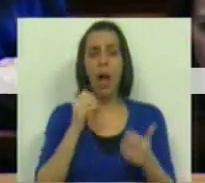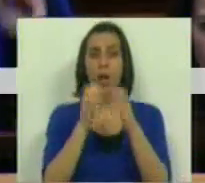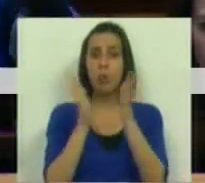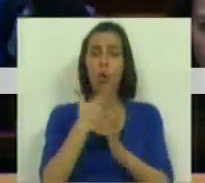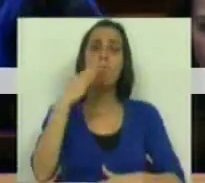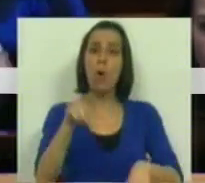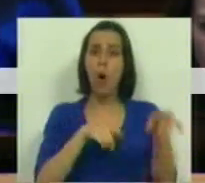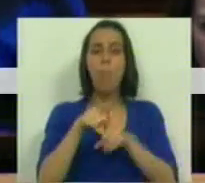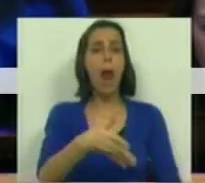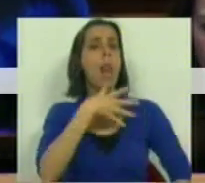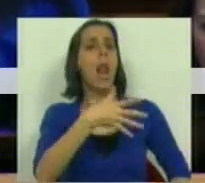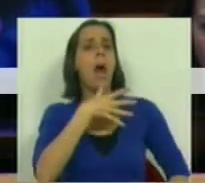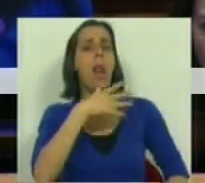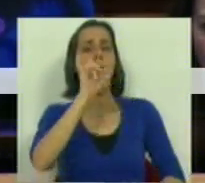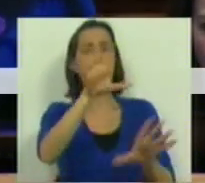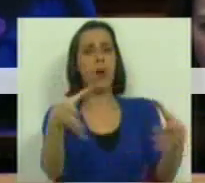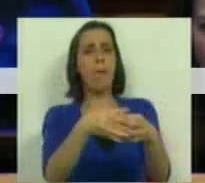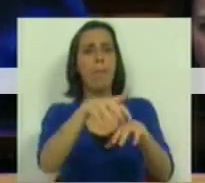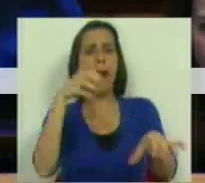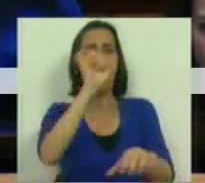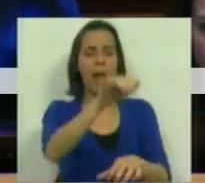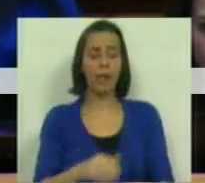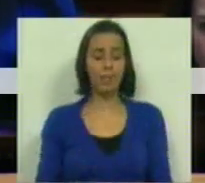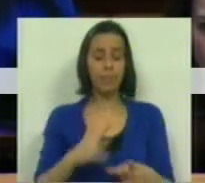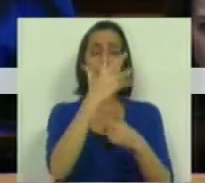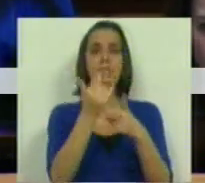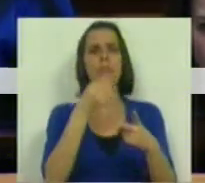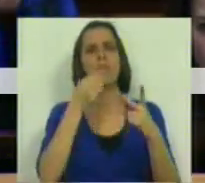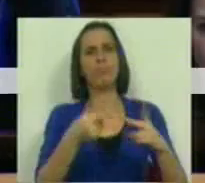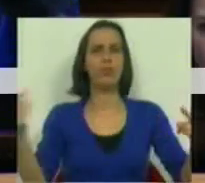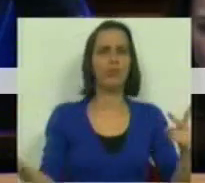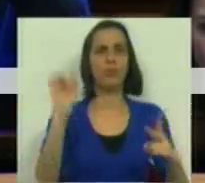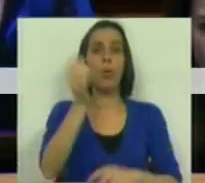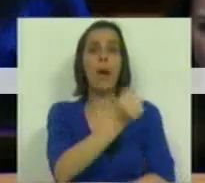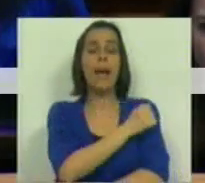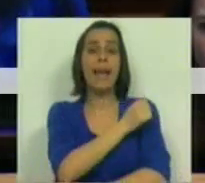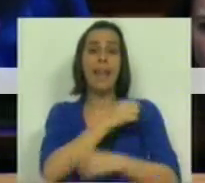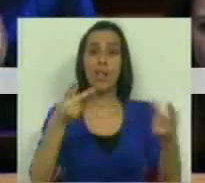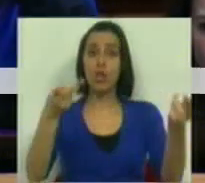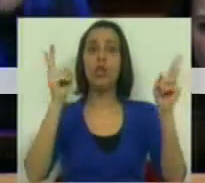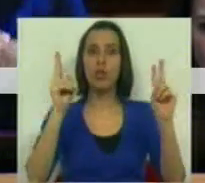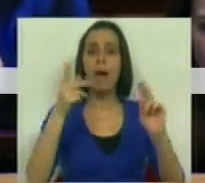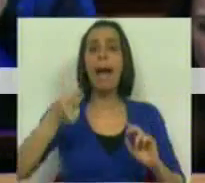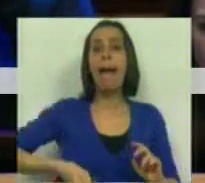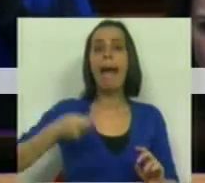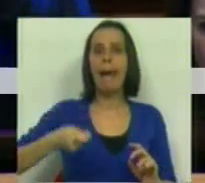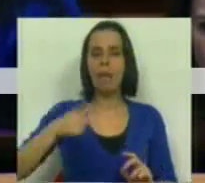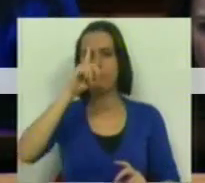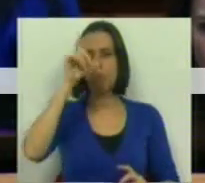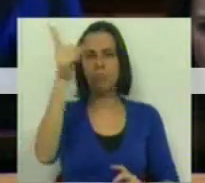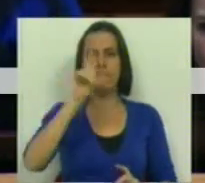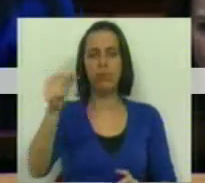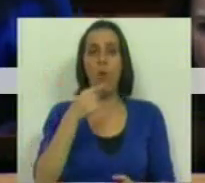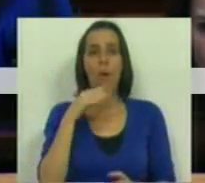políticas tão apregoado pela sua bancada? A segunda injustiça, as casas disponíveis têm rendas demasiado